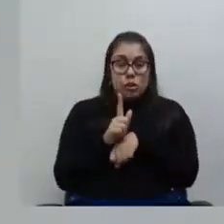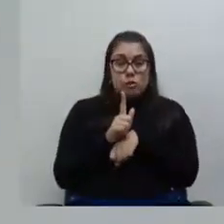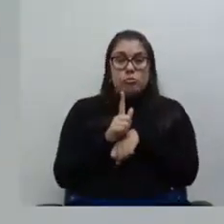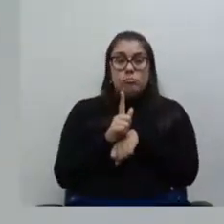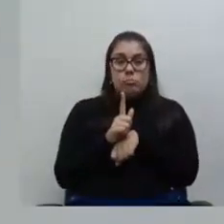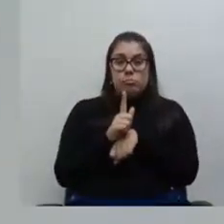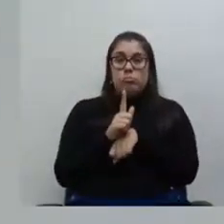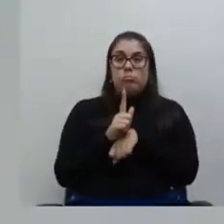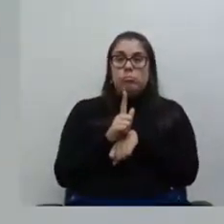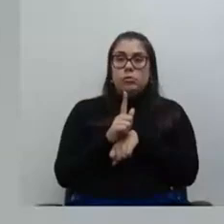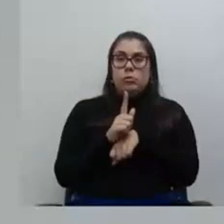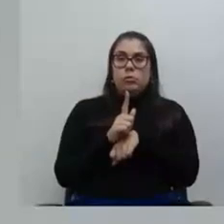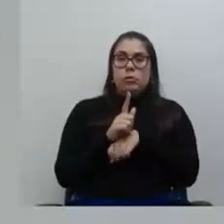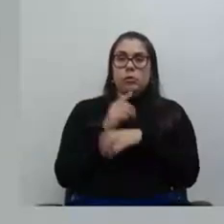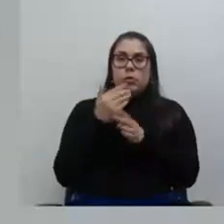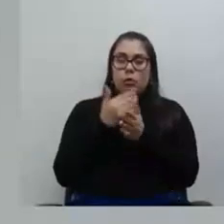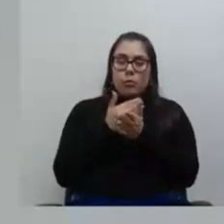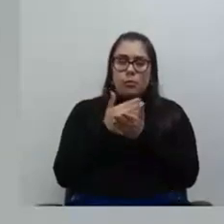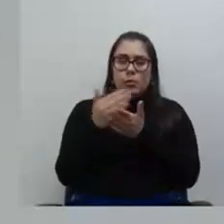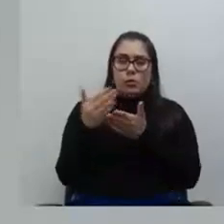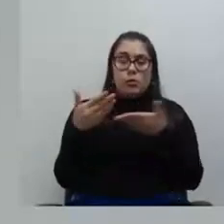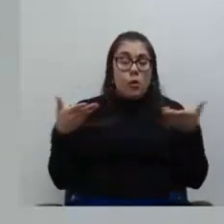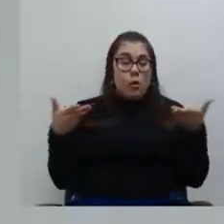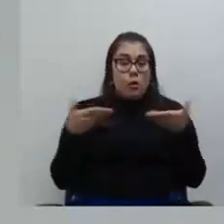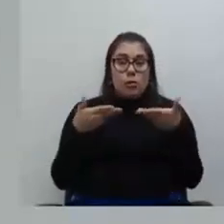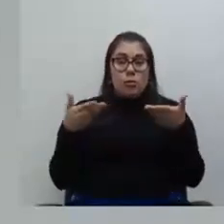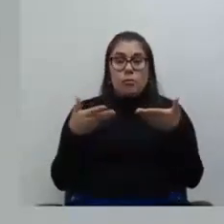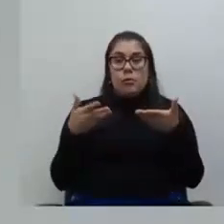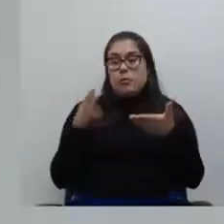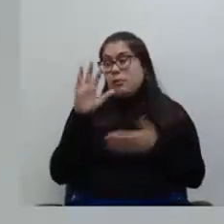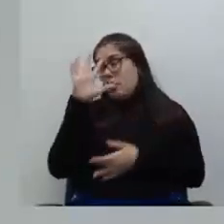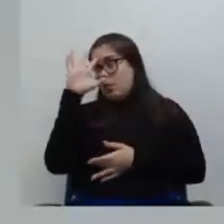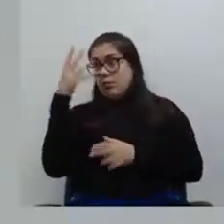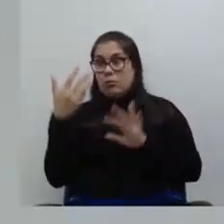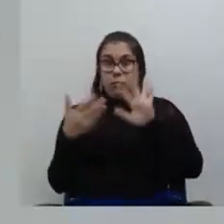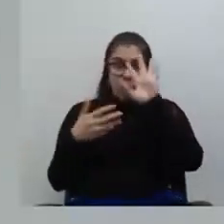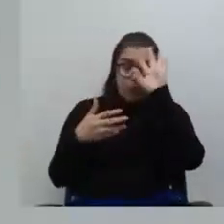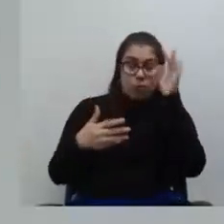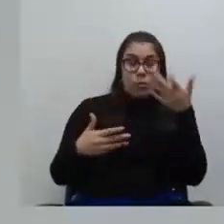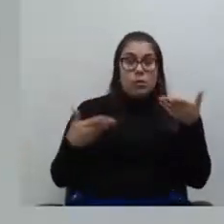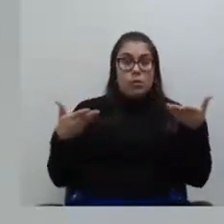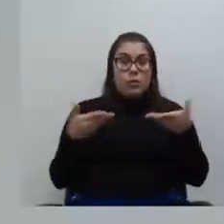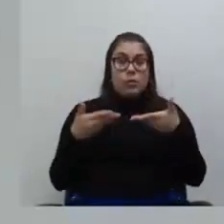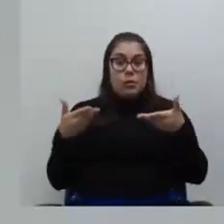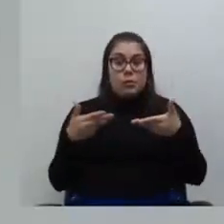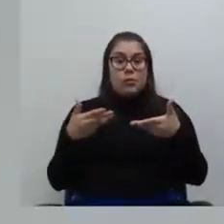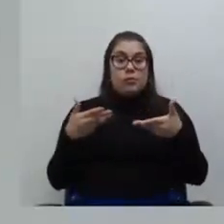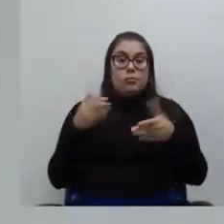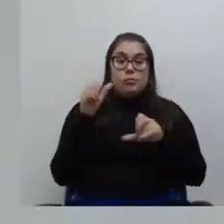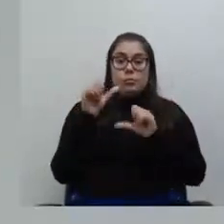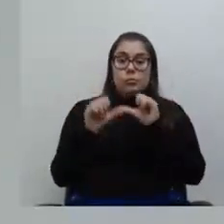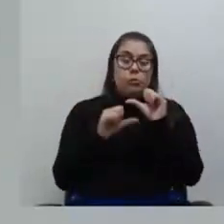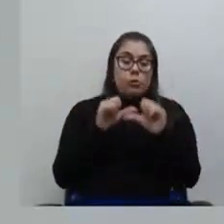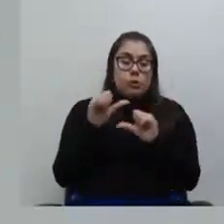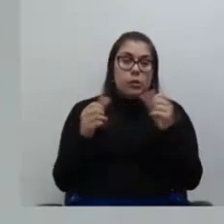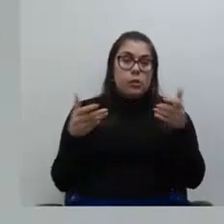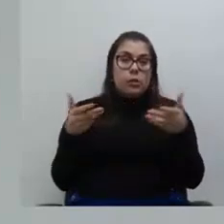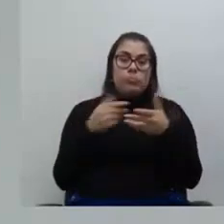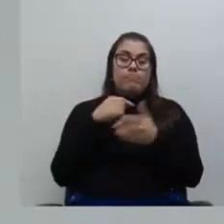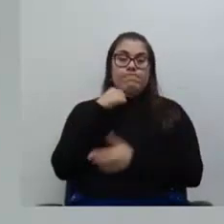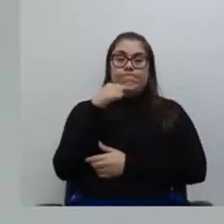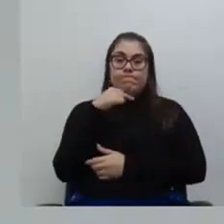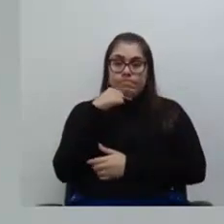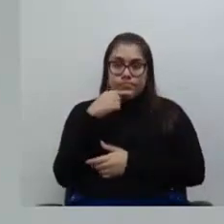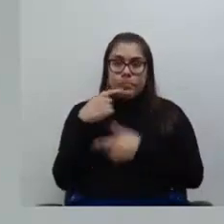tem sempre assim, né? Acabamos de chegar e tal, eu concordo, mas é que as coisas vão acontecendo, né? Então, ninguém previa que haveria essas ordenações agora, né? Não tinha como prever.